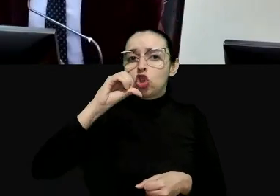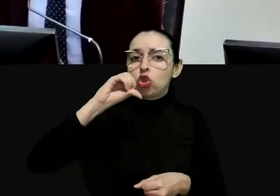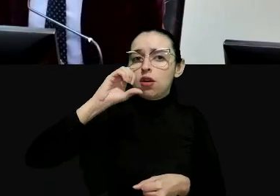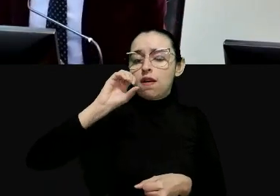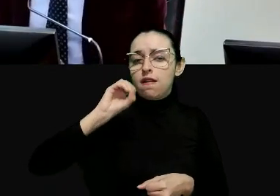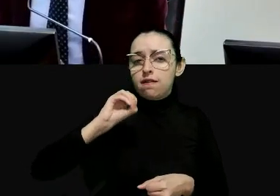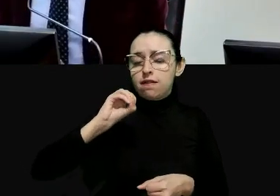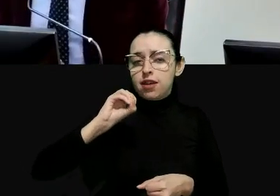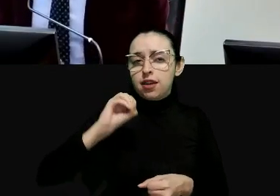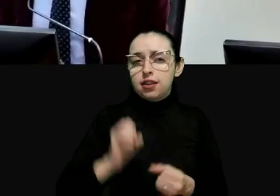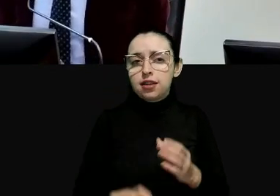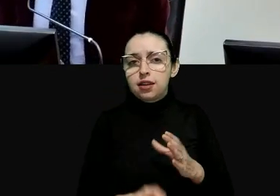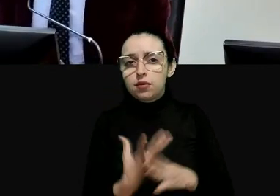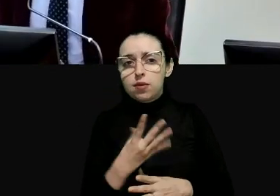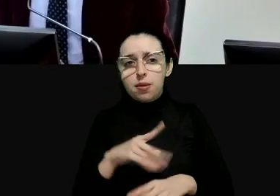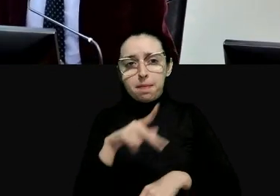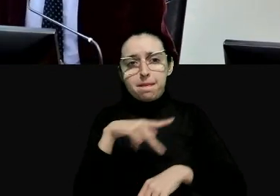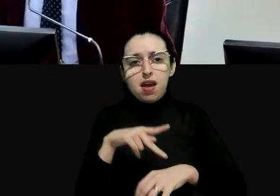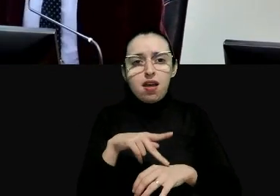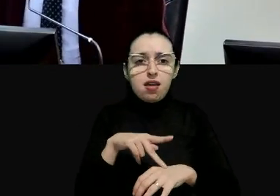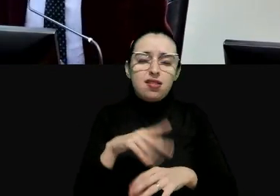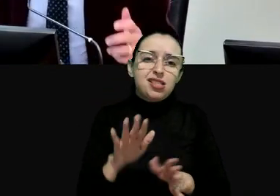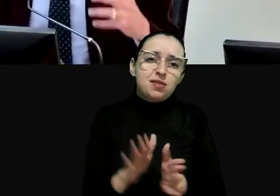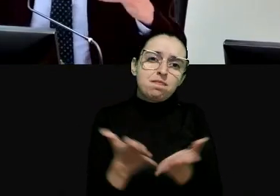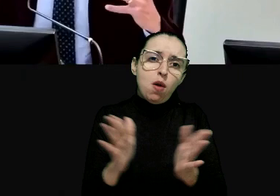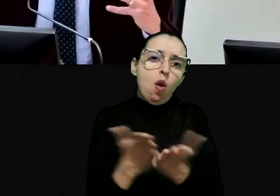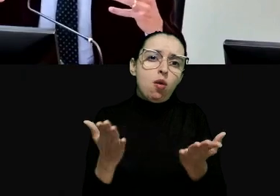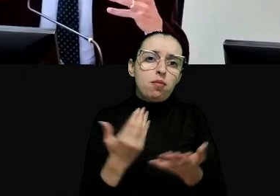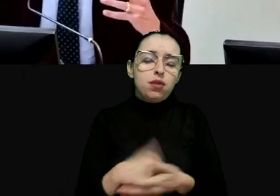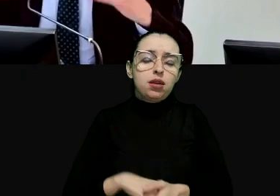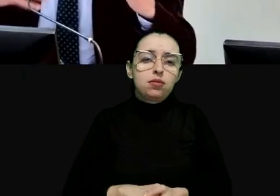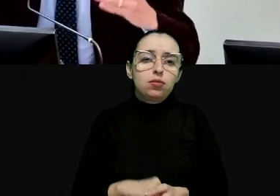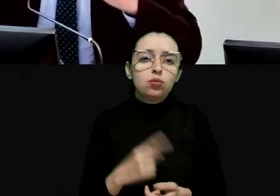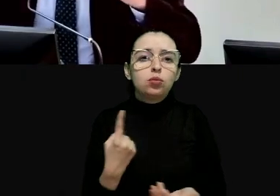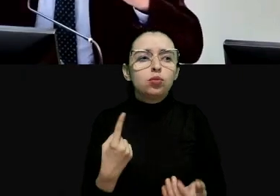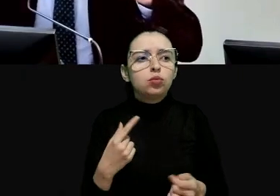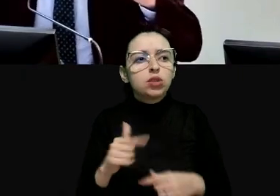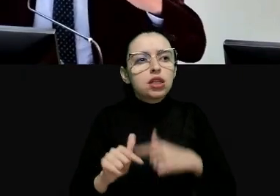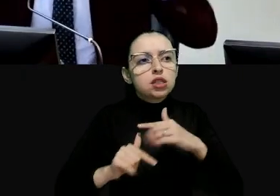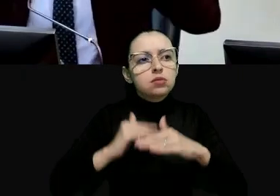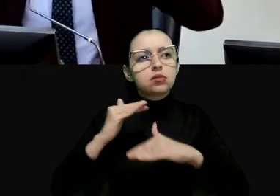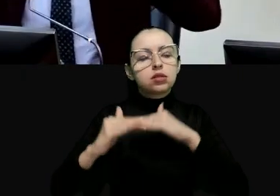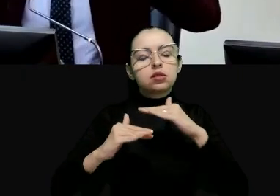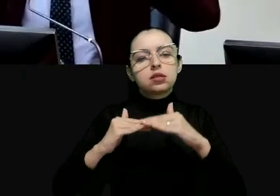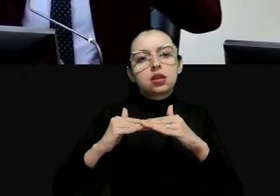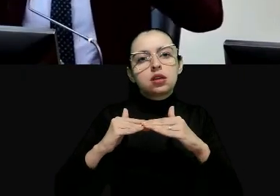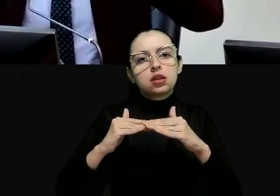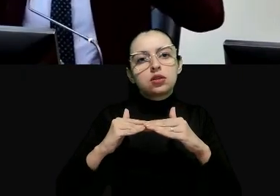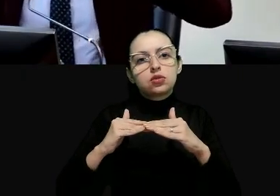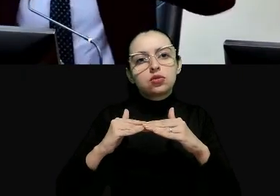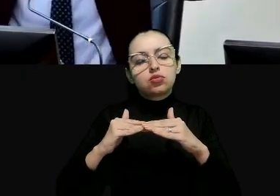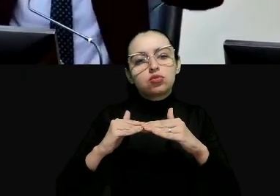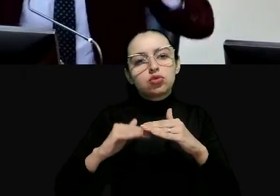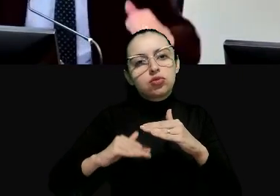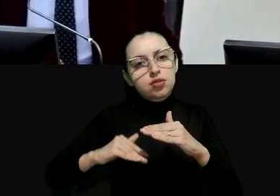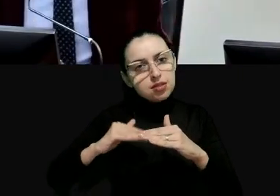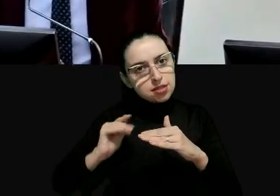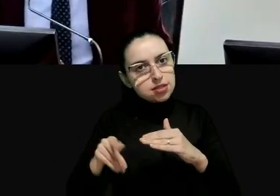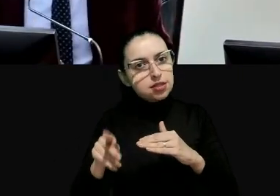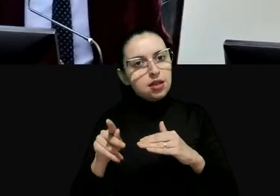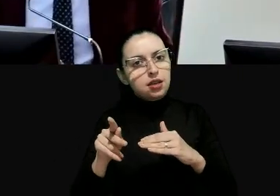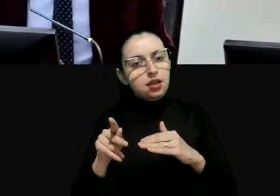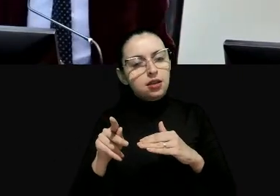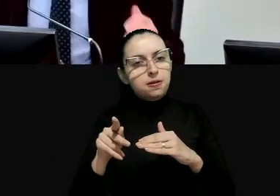um estado falido por isso este processo de cambiar